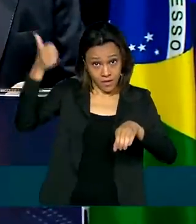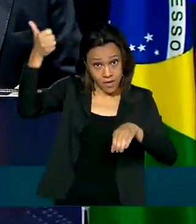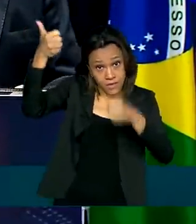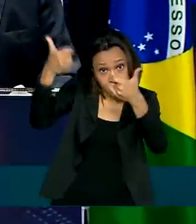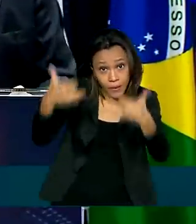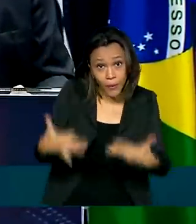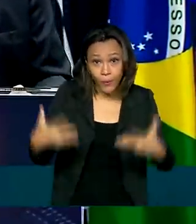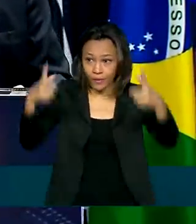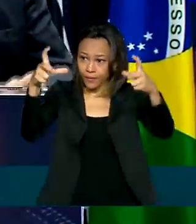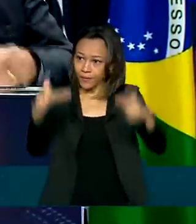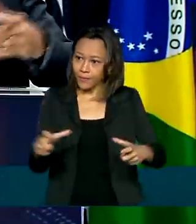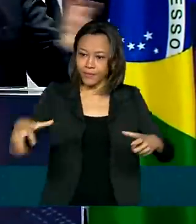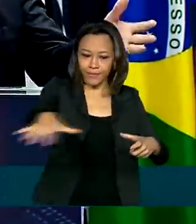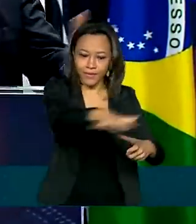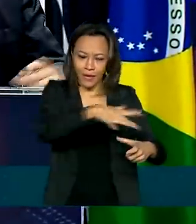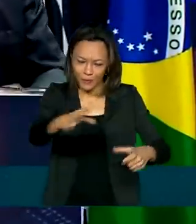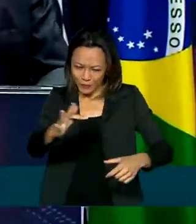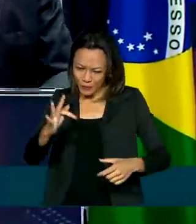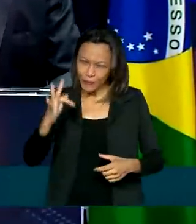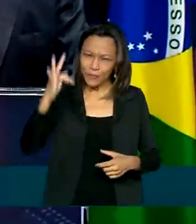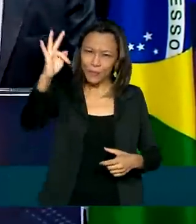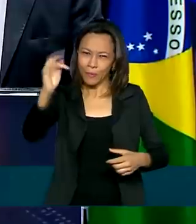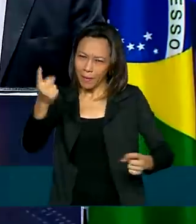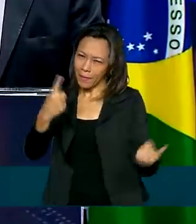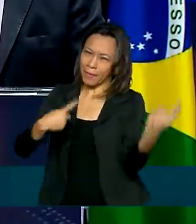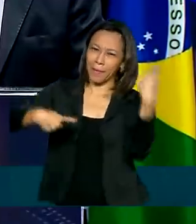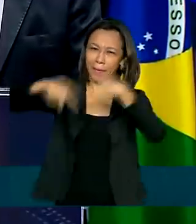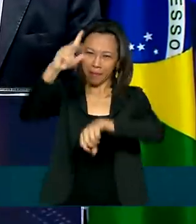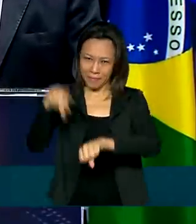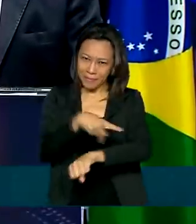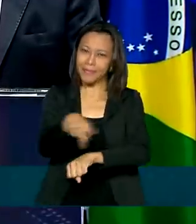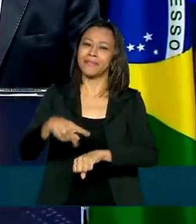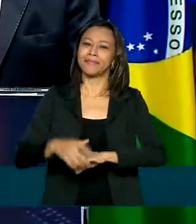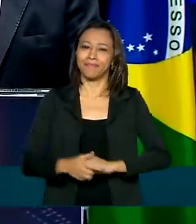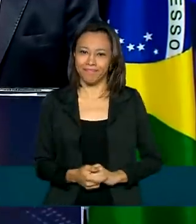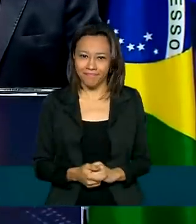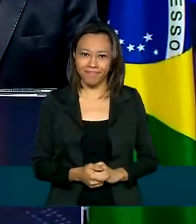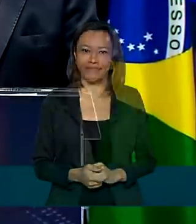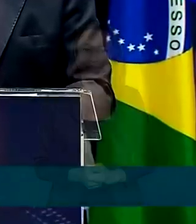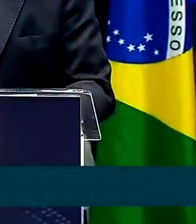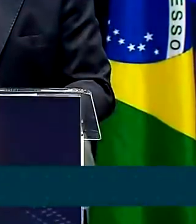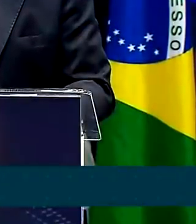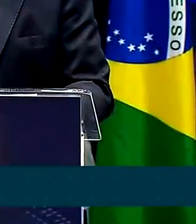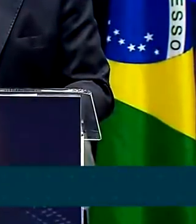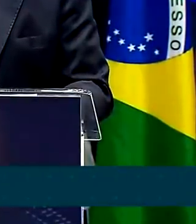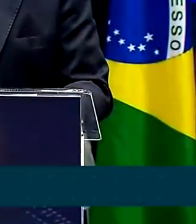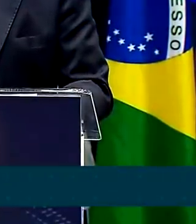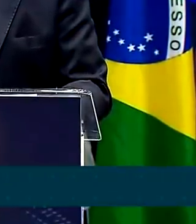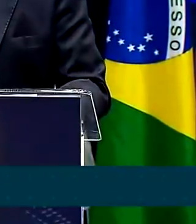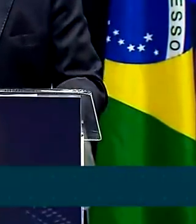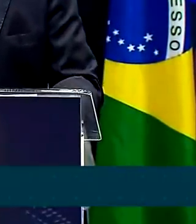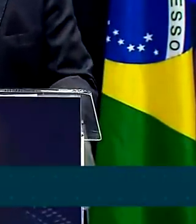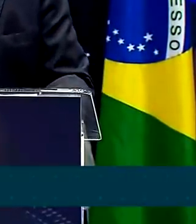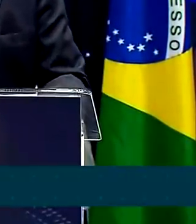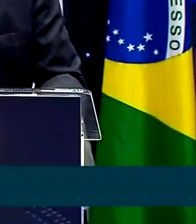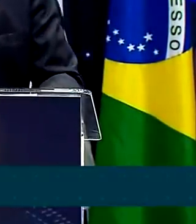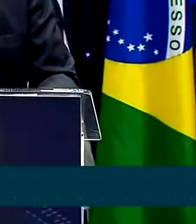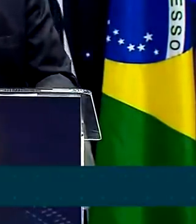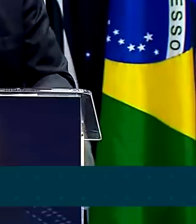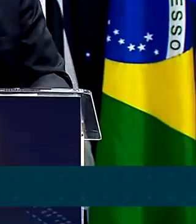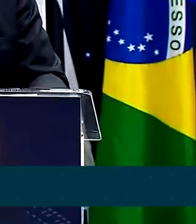o complexo representa um futuro promissor para o país. Todos constroem o futuro. Aqui,